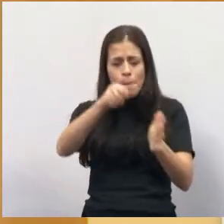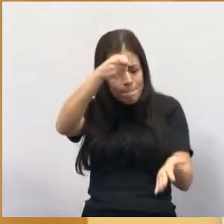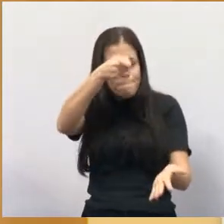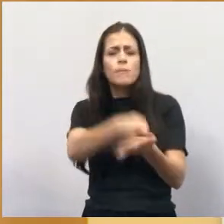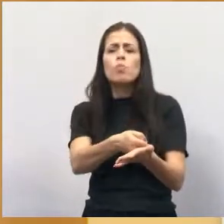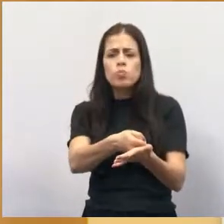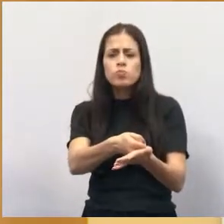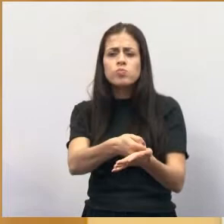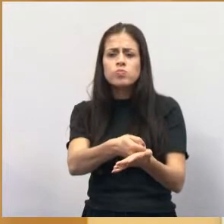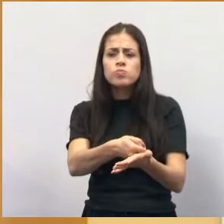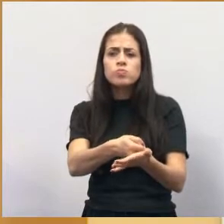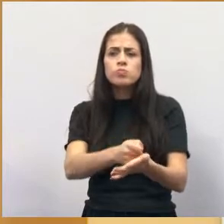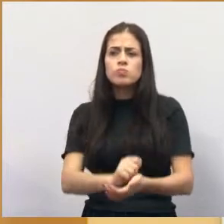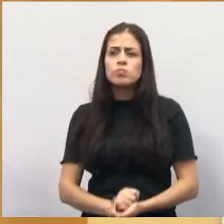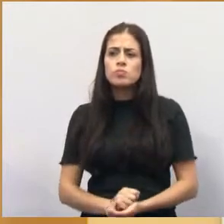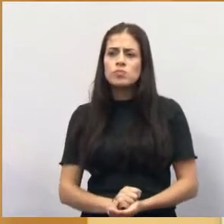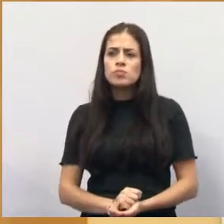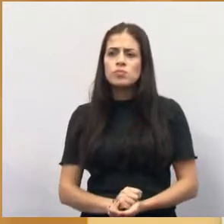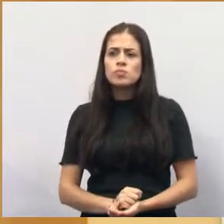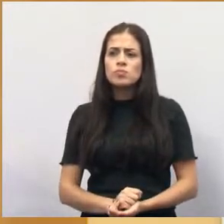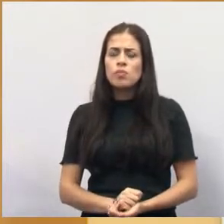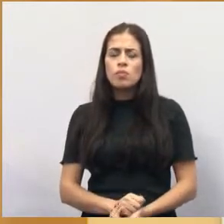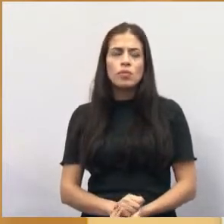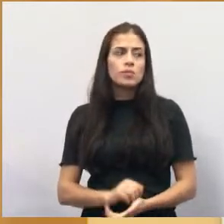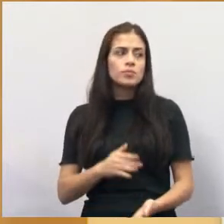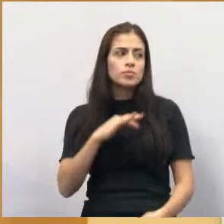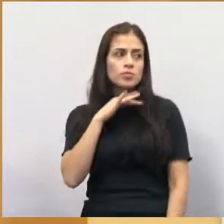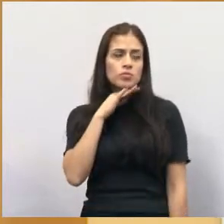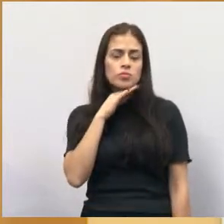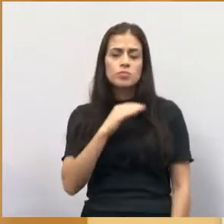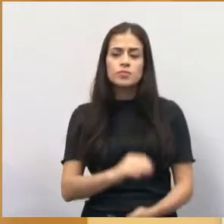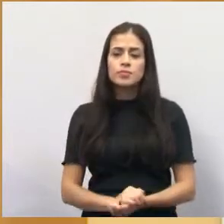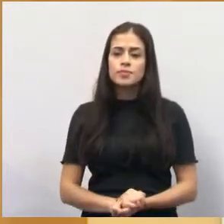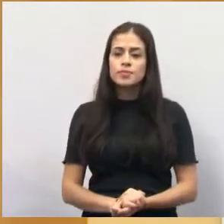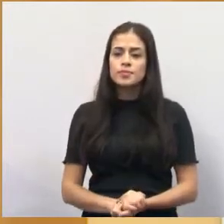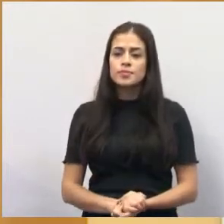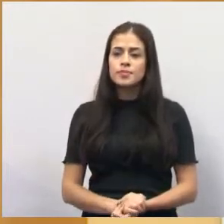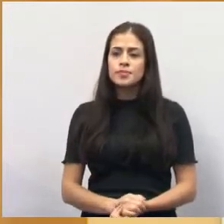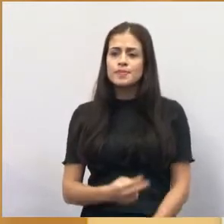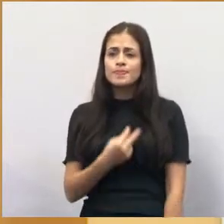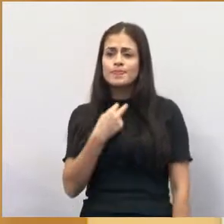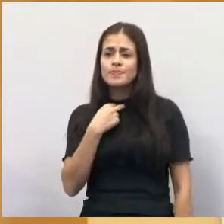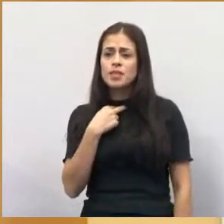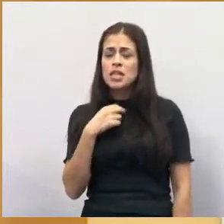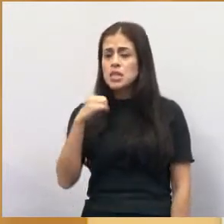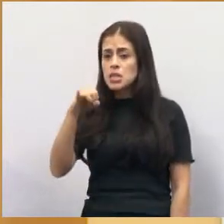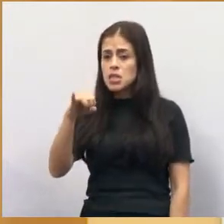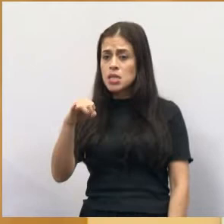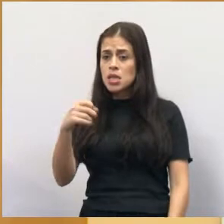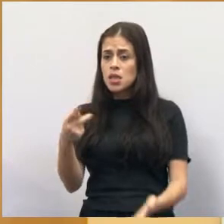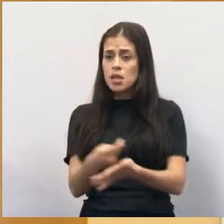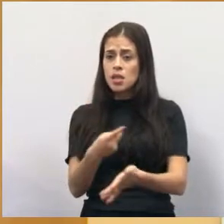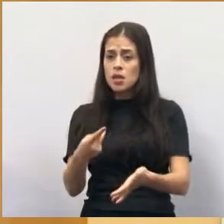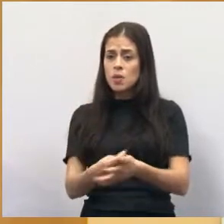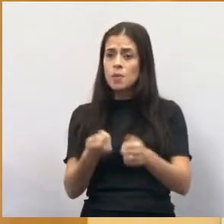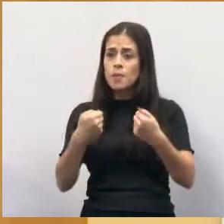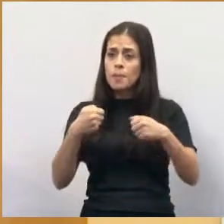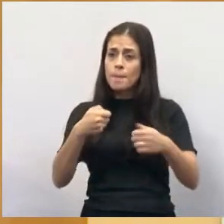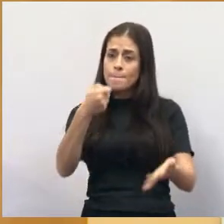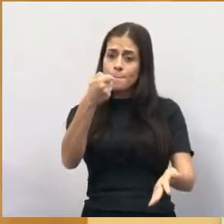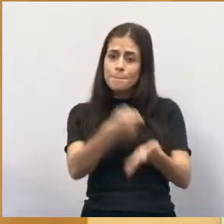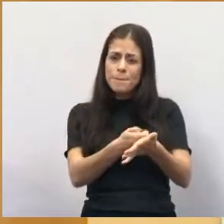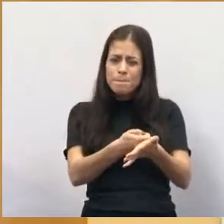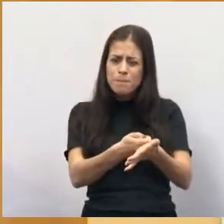impunidade, isso é muito ruim. Então nós precisamos, não podemos ser assim, se a pessoa errou, tem que pagar, é isso que eu